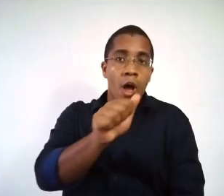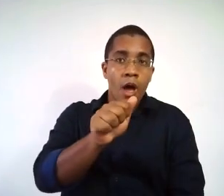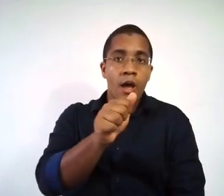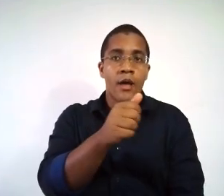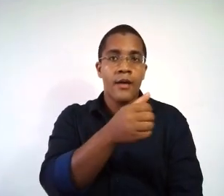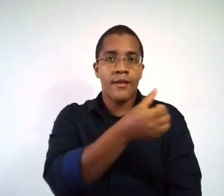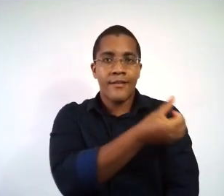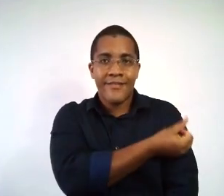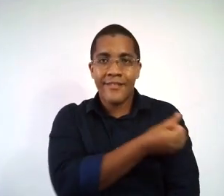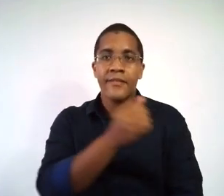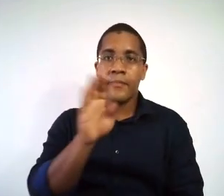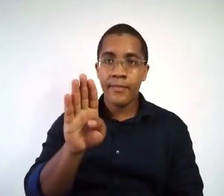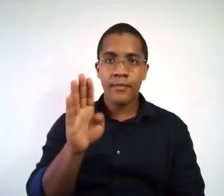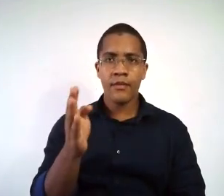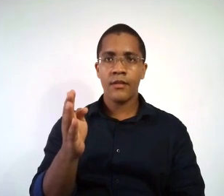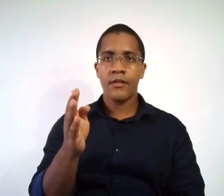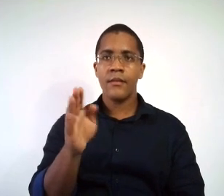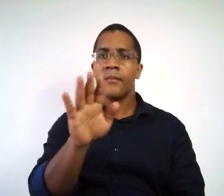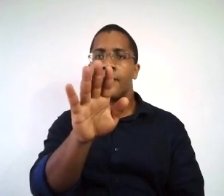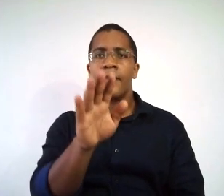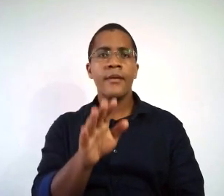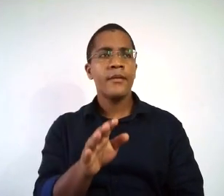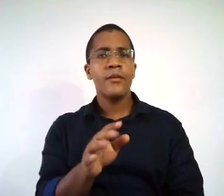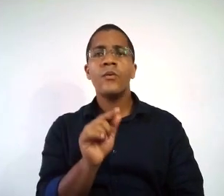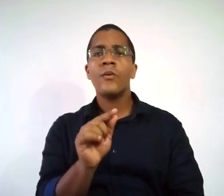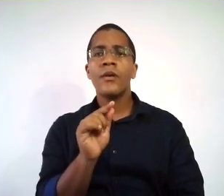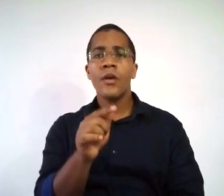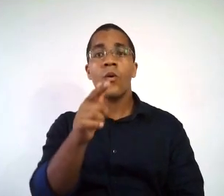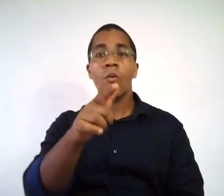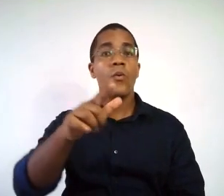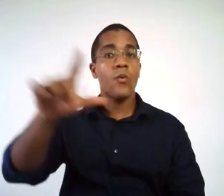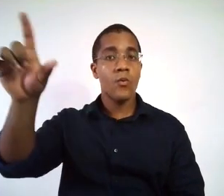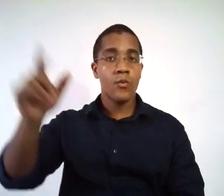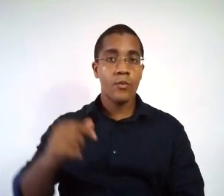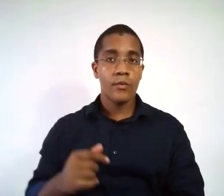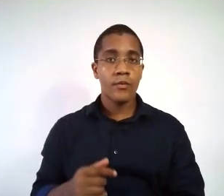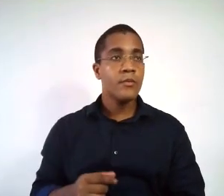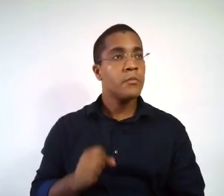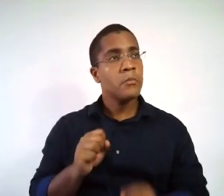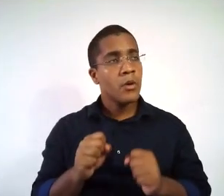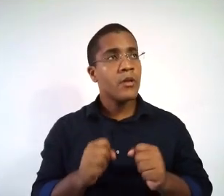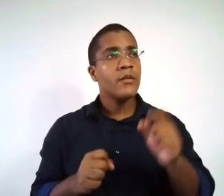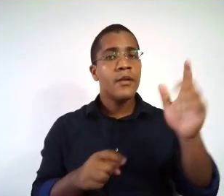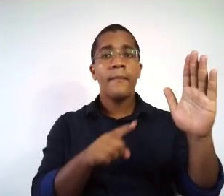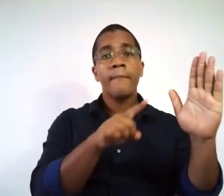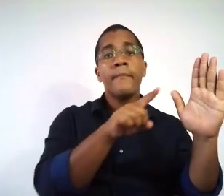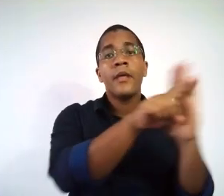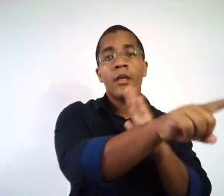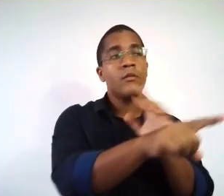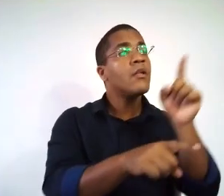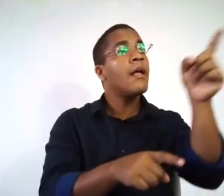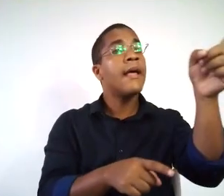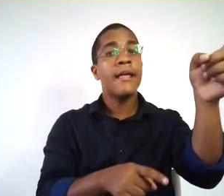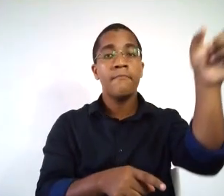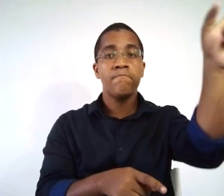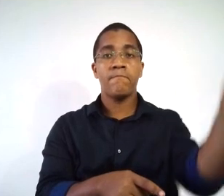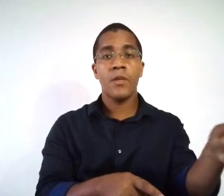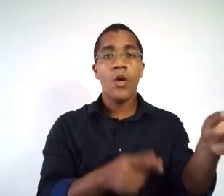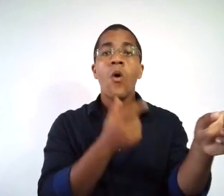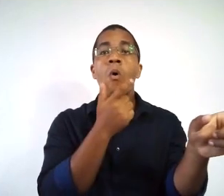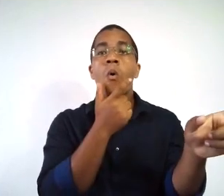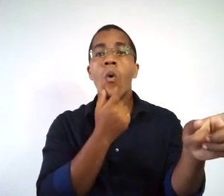sexto A, sexto B, sexto C e por aí vai. O gênero, se é masculino ou feminino, porque até isso a gente pode